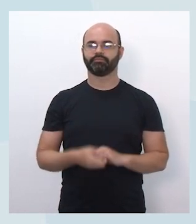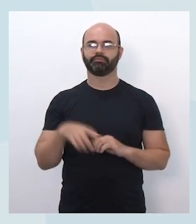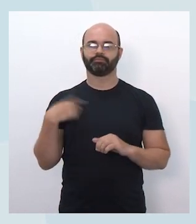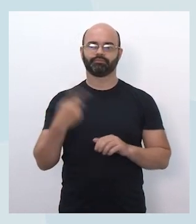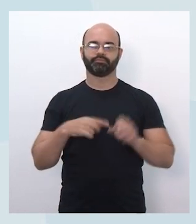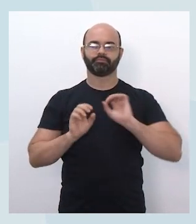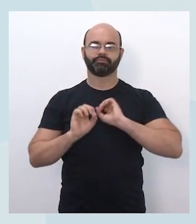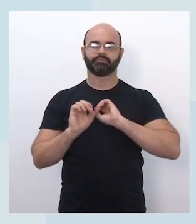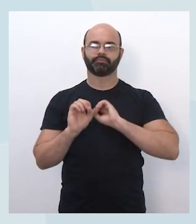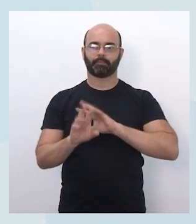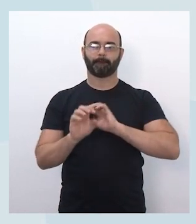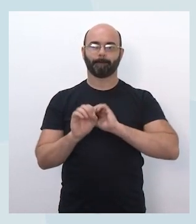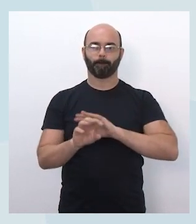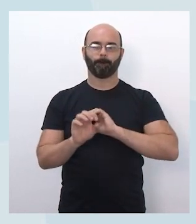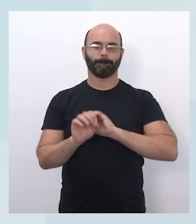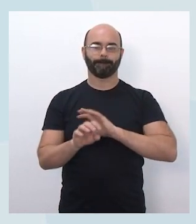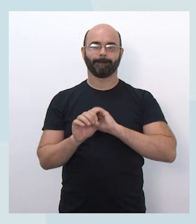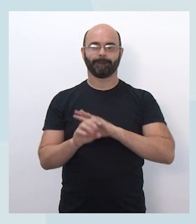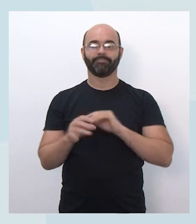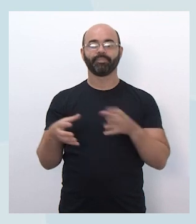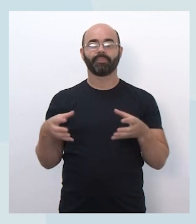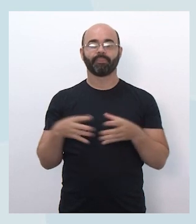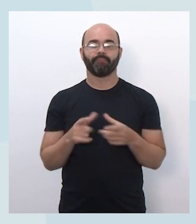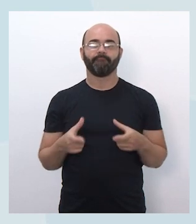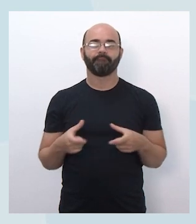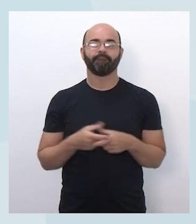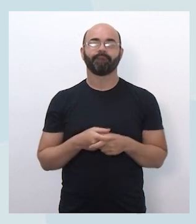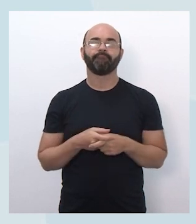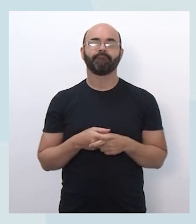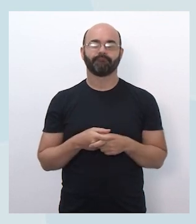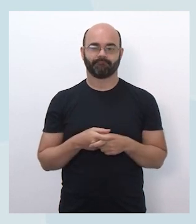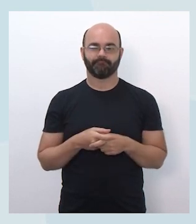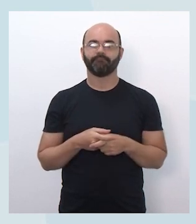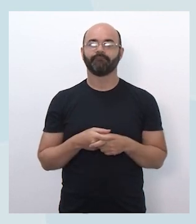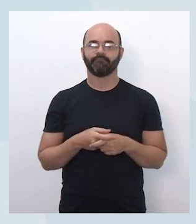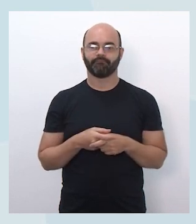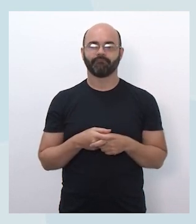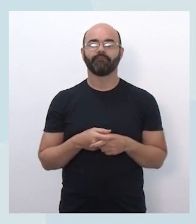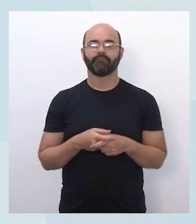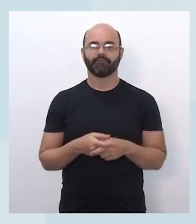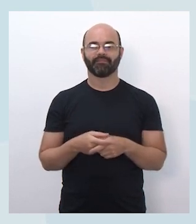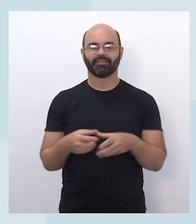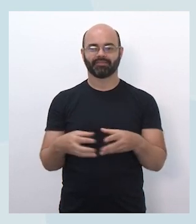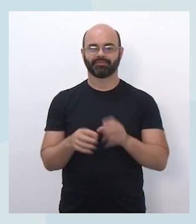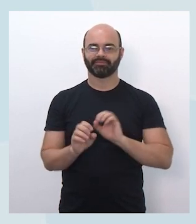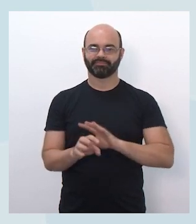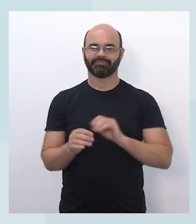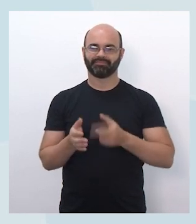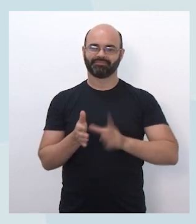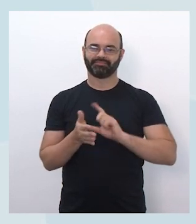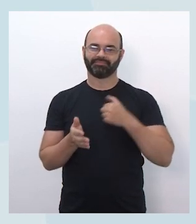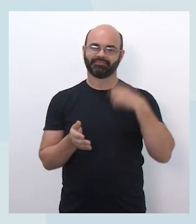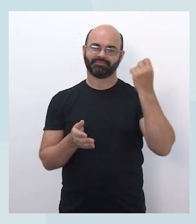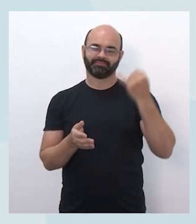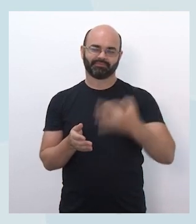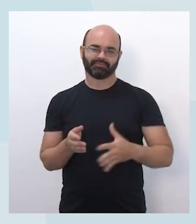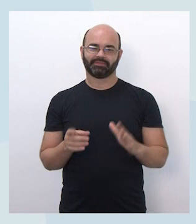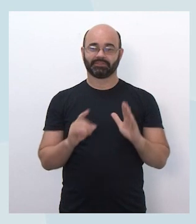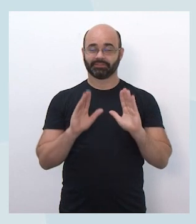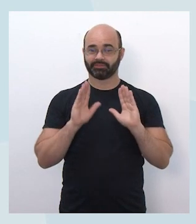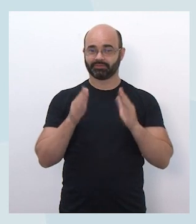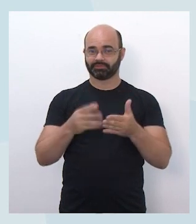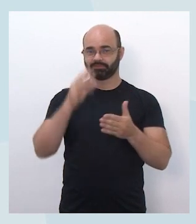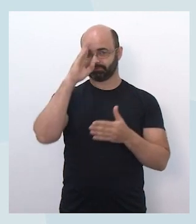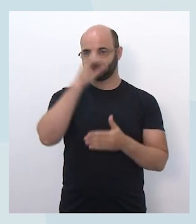estudo, trabalhando em grupos menores, junto desses estudantes, com foco, como eu já disse, em anos finais e